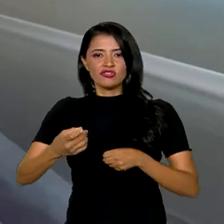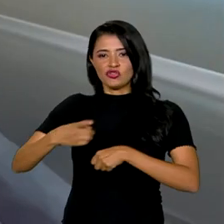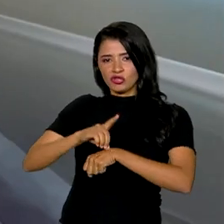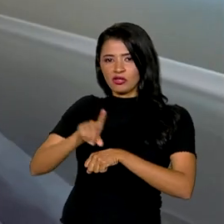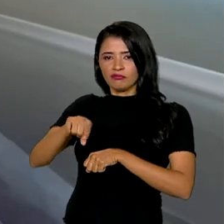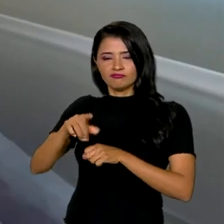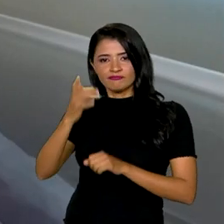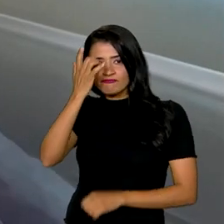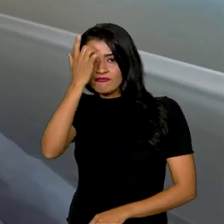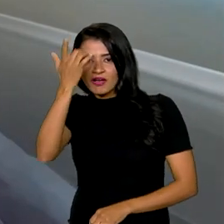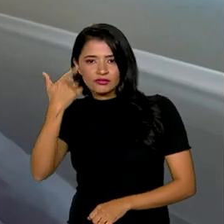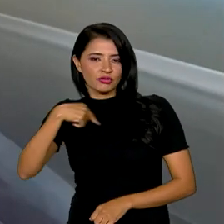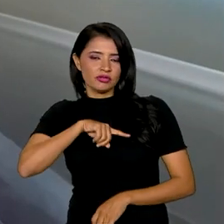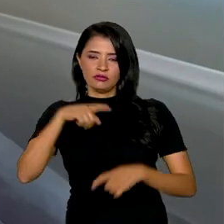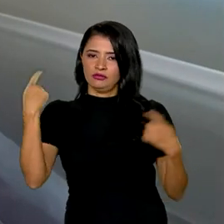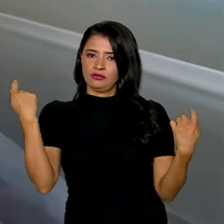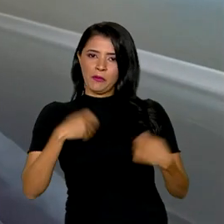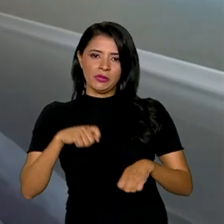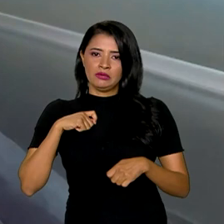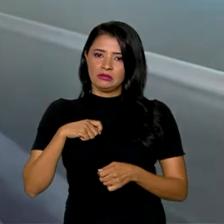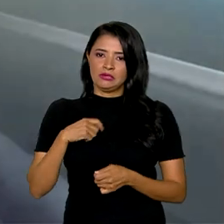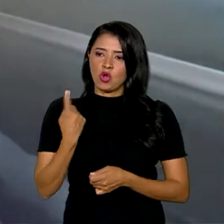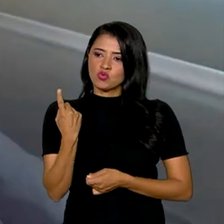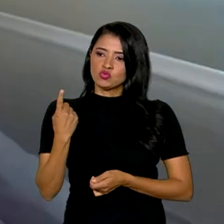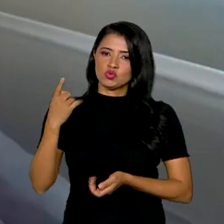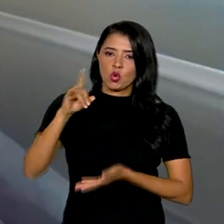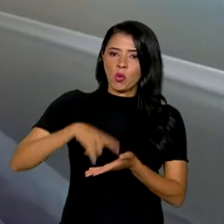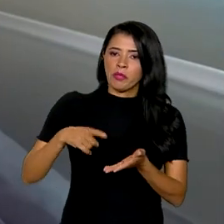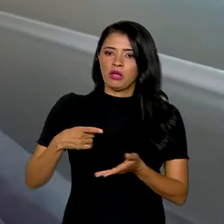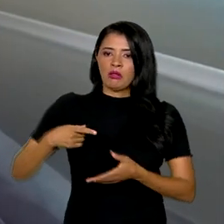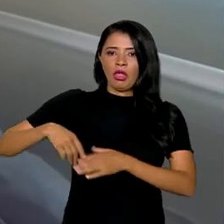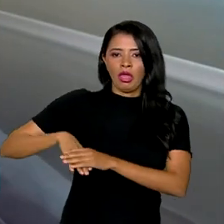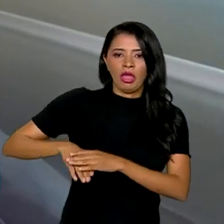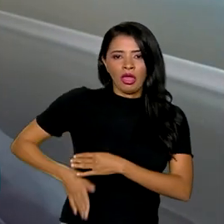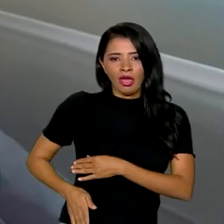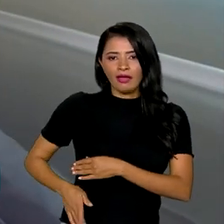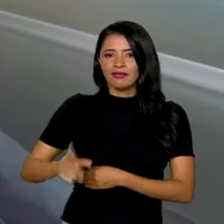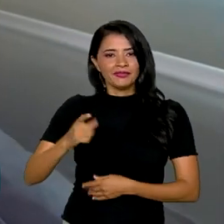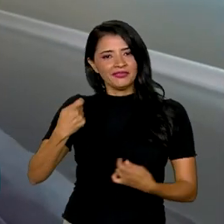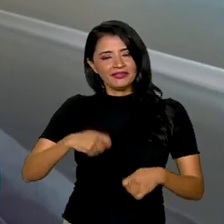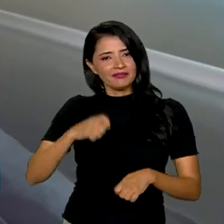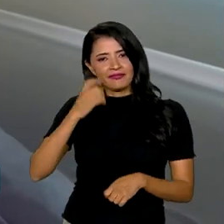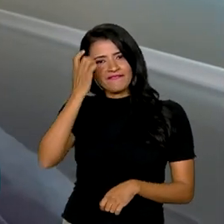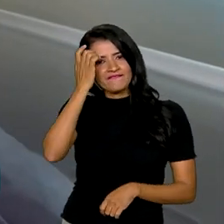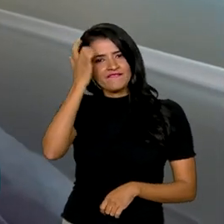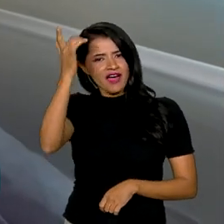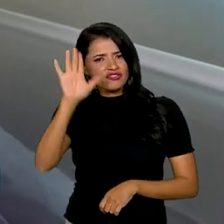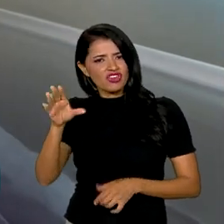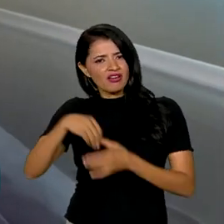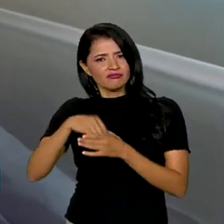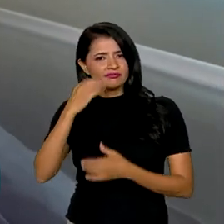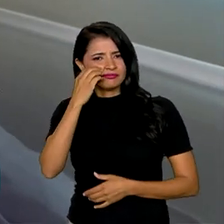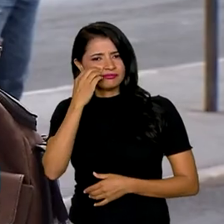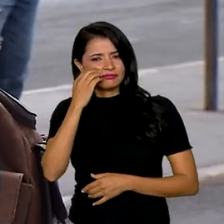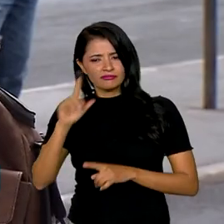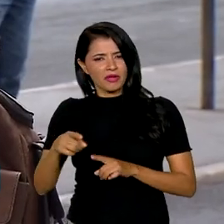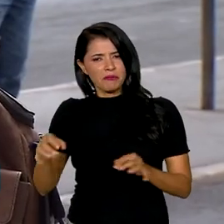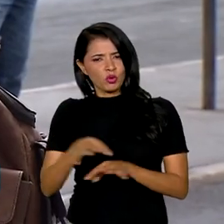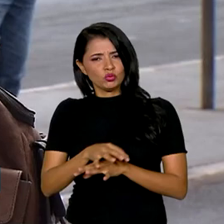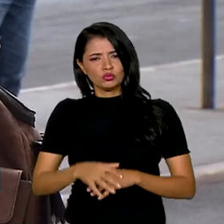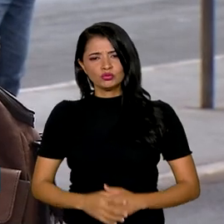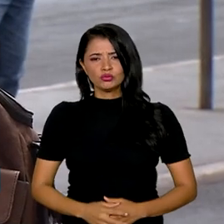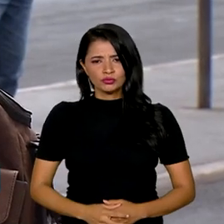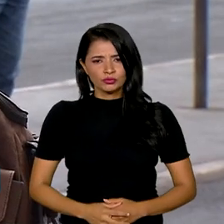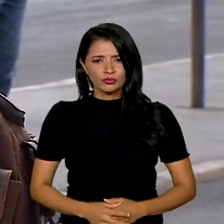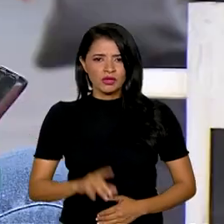facilidade da gente não precisar carregar um documento, carregar uma carteira, e tem a comodidade de já estar no celular e atualizado. E